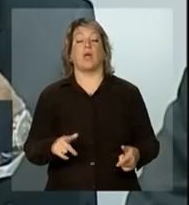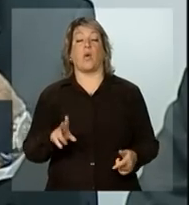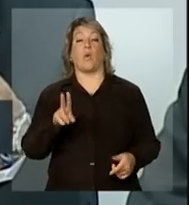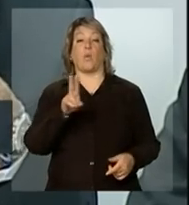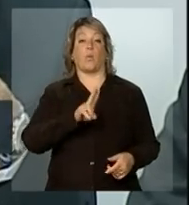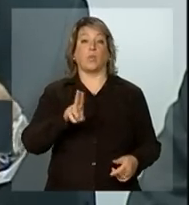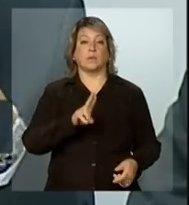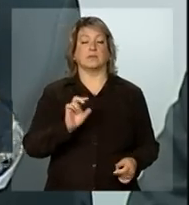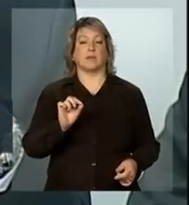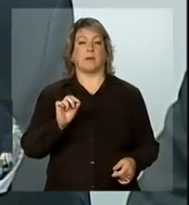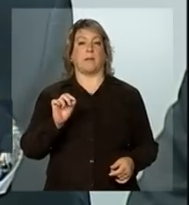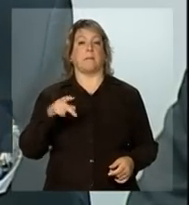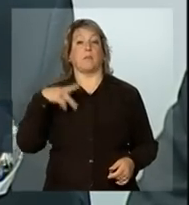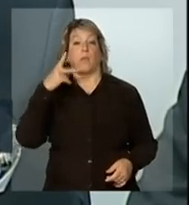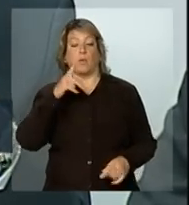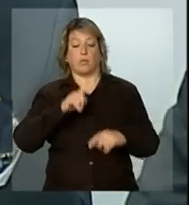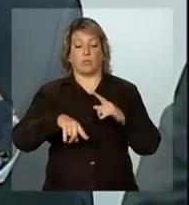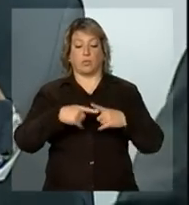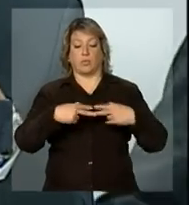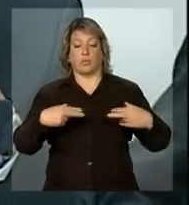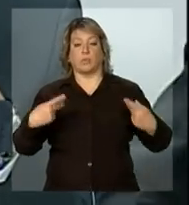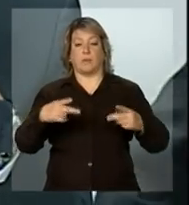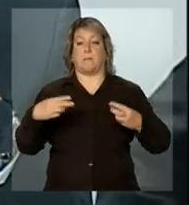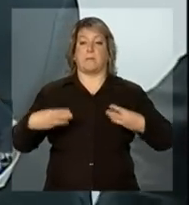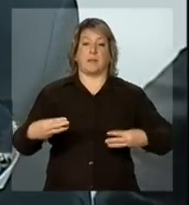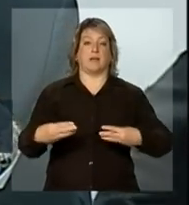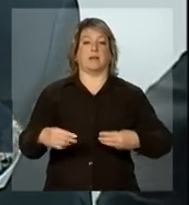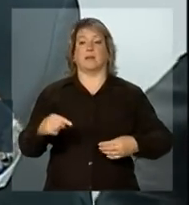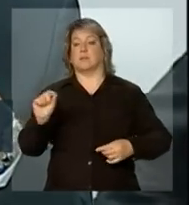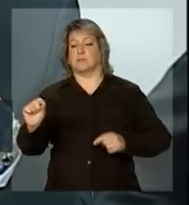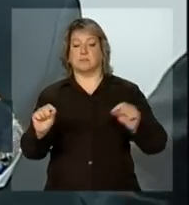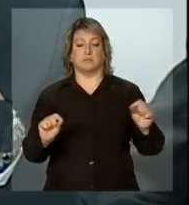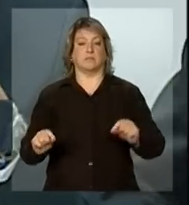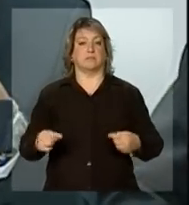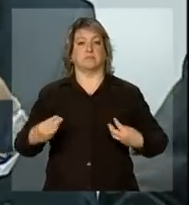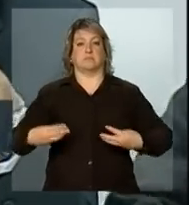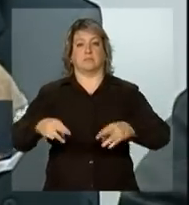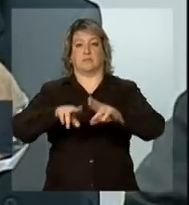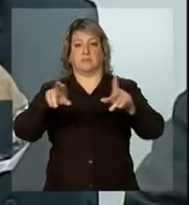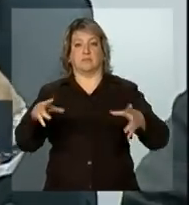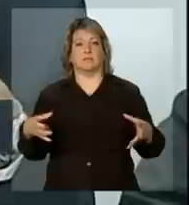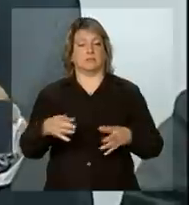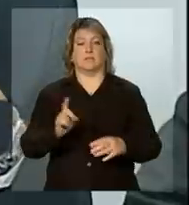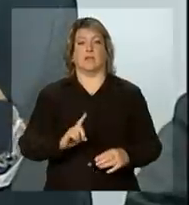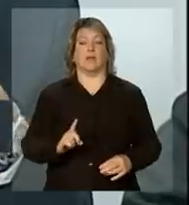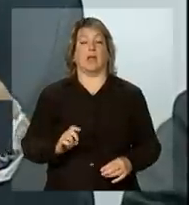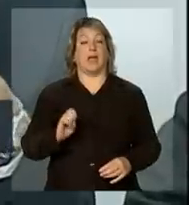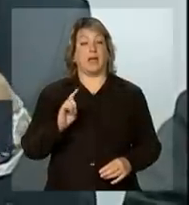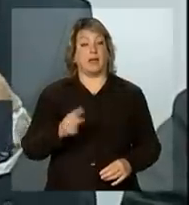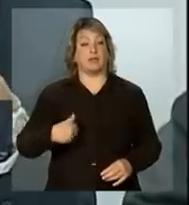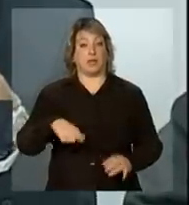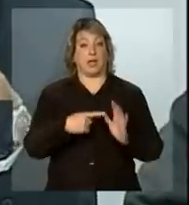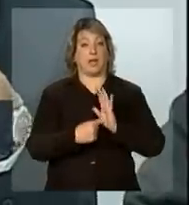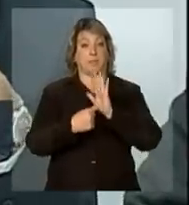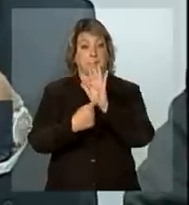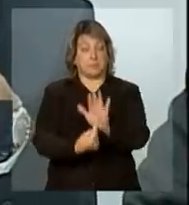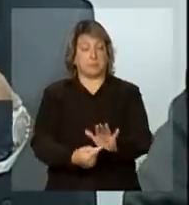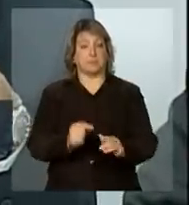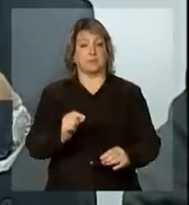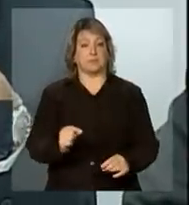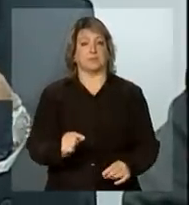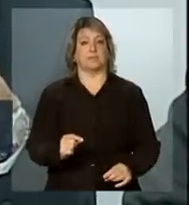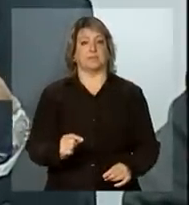política dos instrumentos de Ministério A, B ou C. Então, nós estamos aqui apresentando para dizer que nós estamos